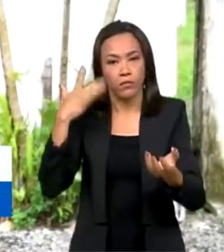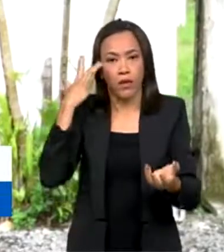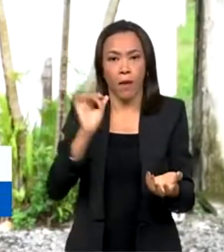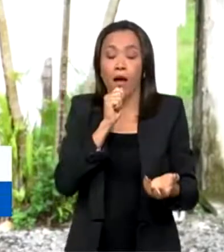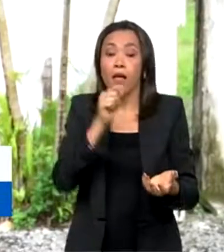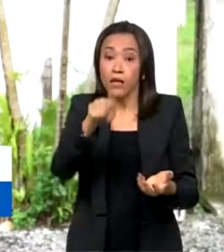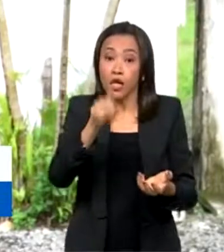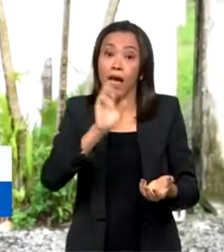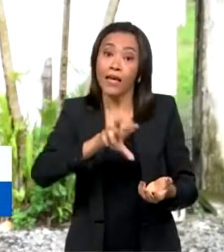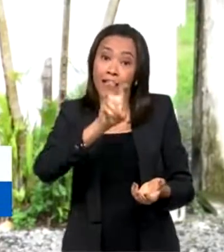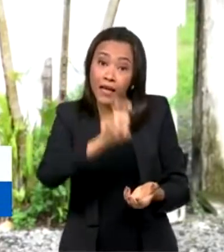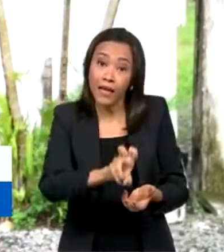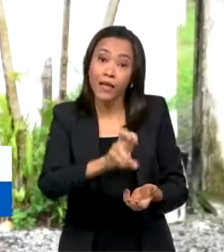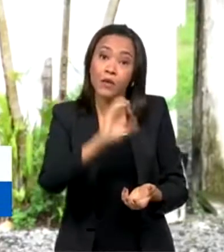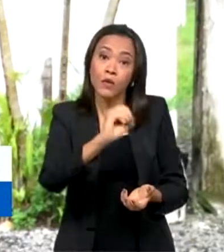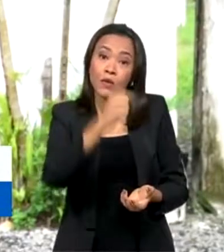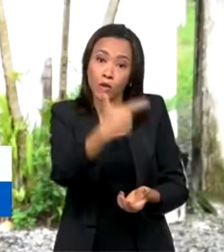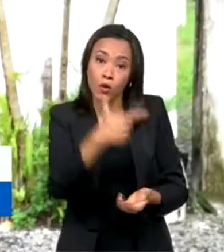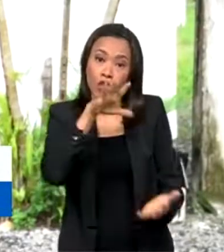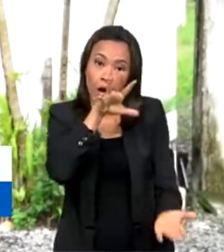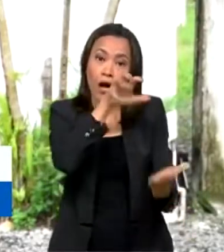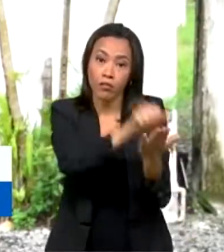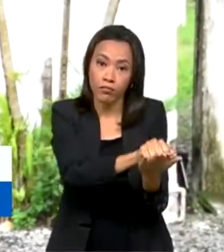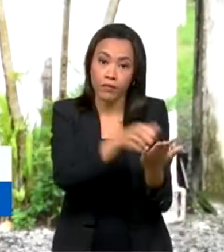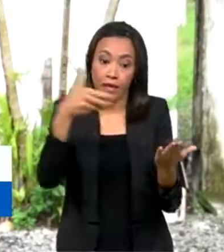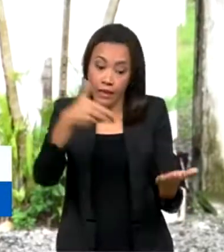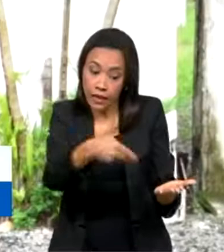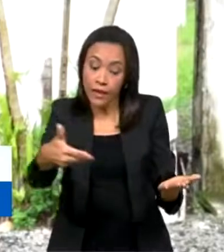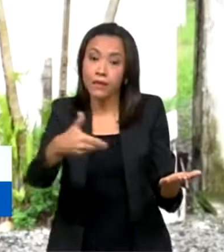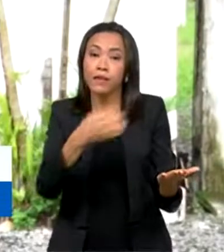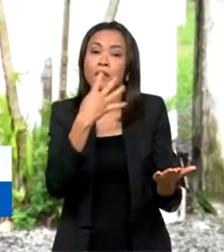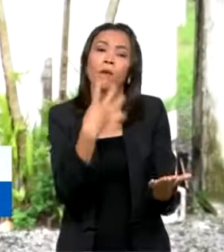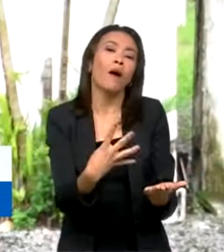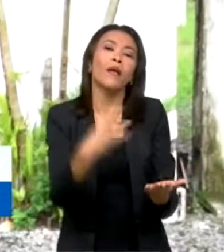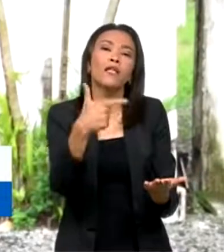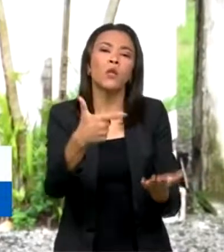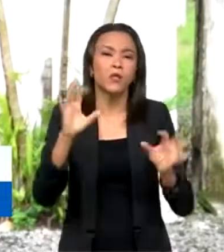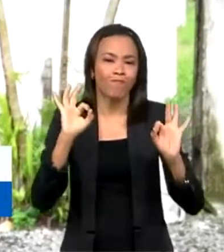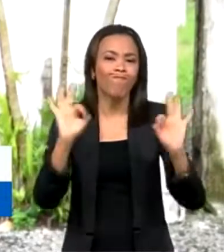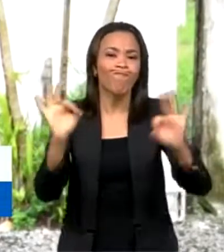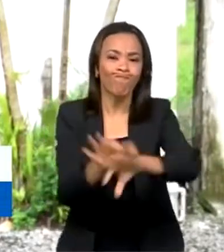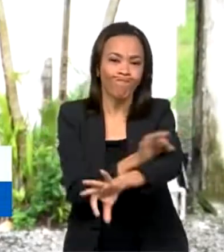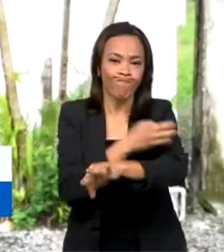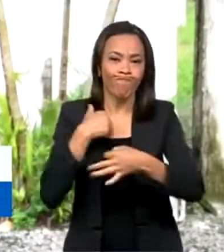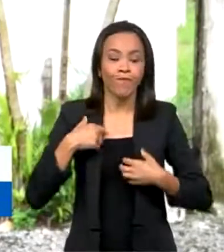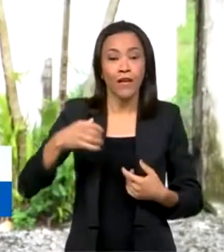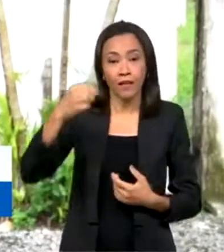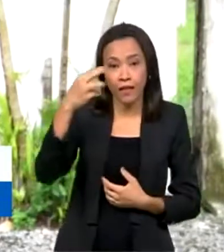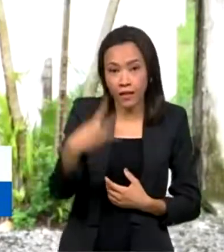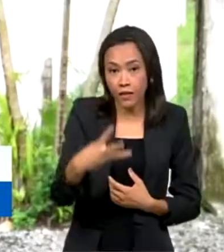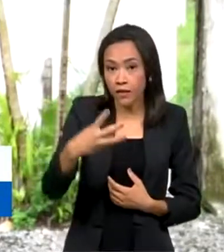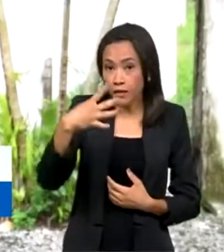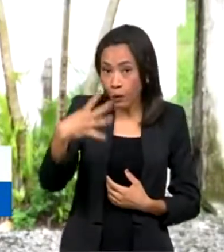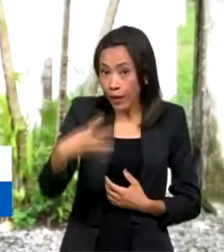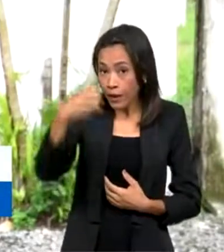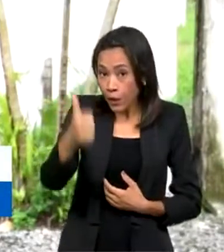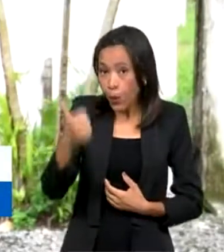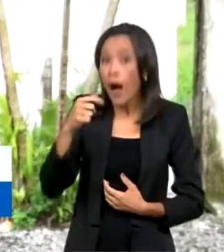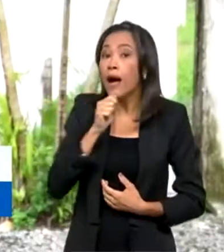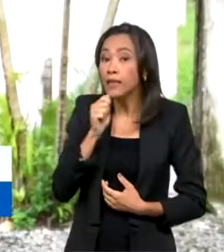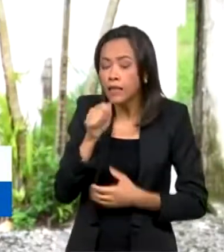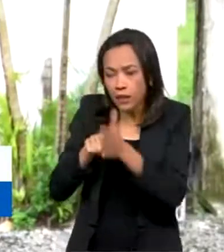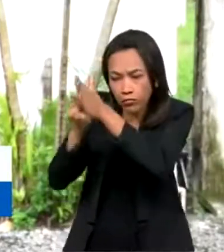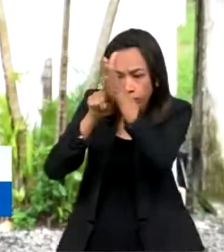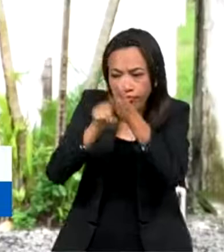casos foram notificados. Desses, 42 foram confirmados, 341 ainda estão em investigação